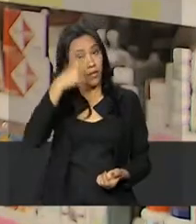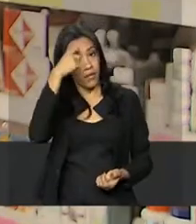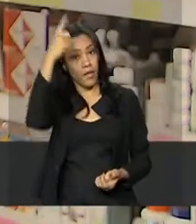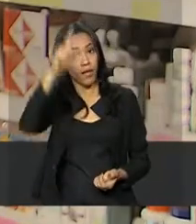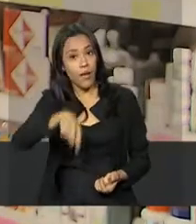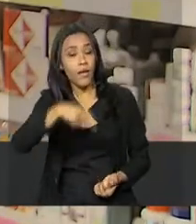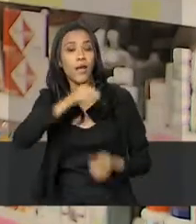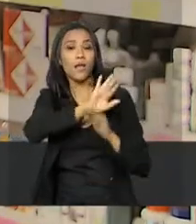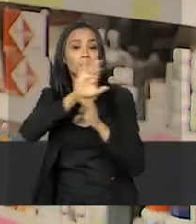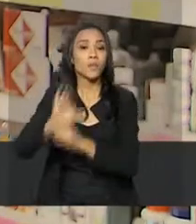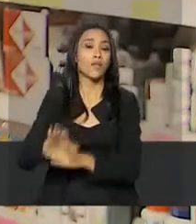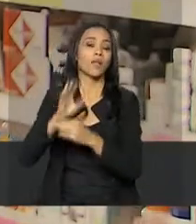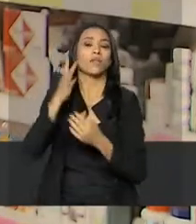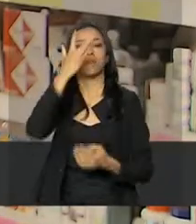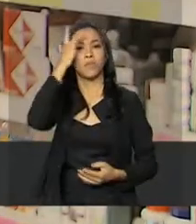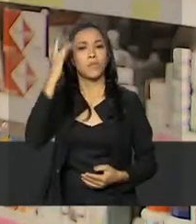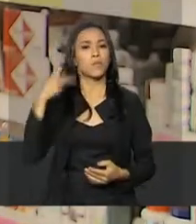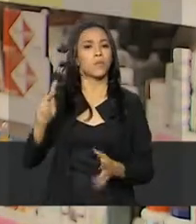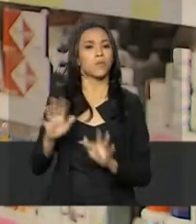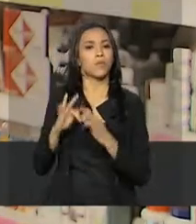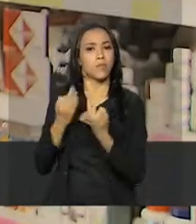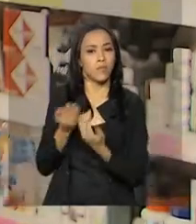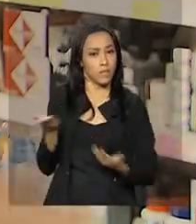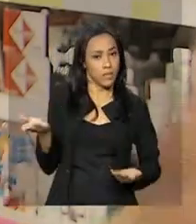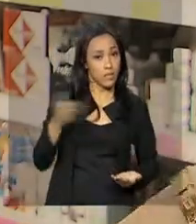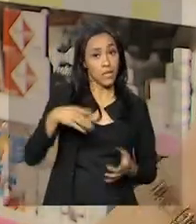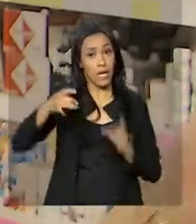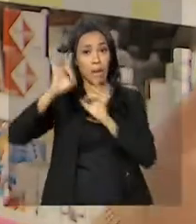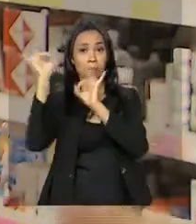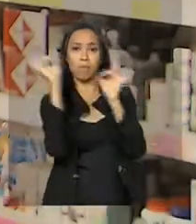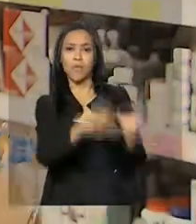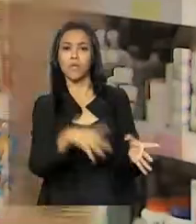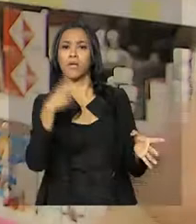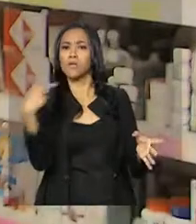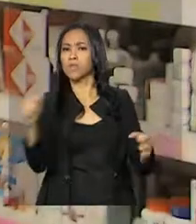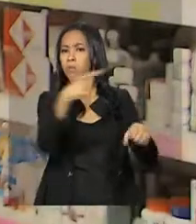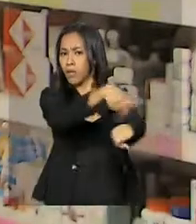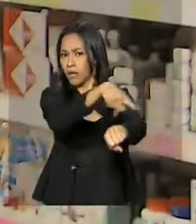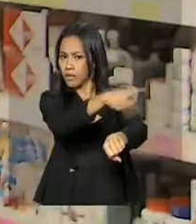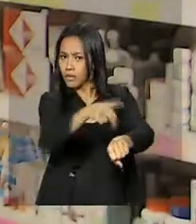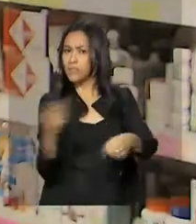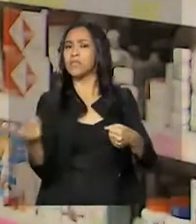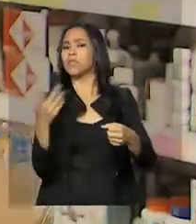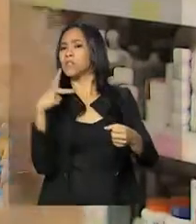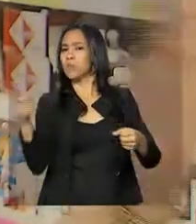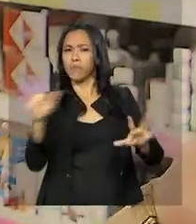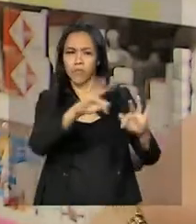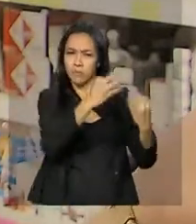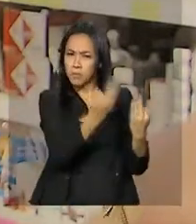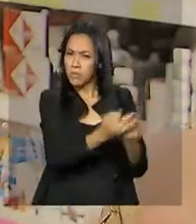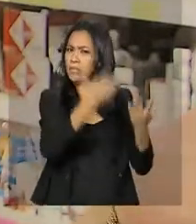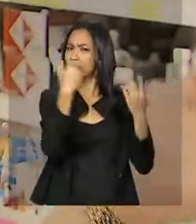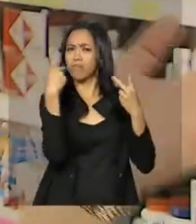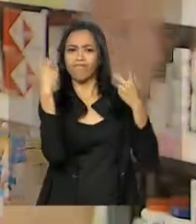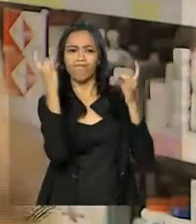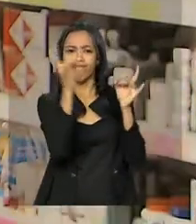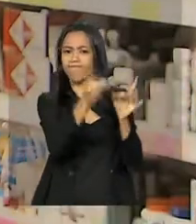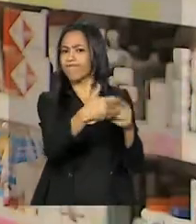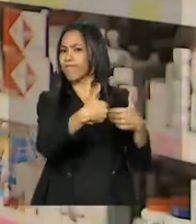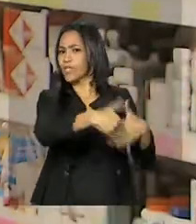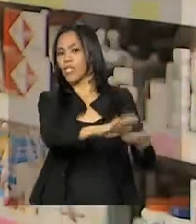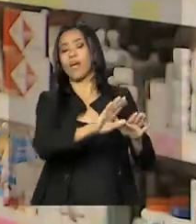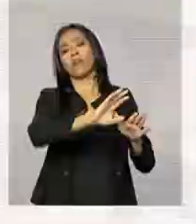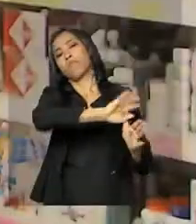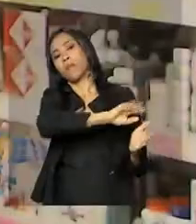umas pessoas, famílias, que deixaram tudo para trás, deixaram parte da família para trás, deixaram uma vida para trás, em